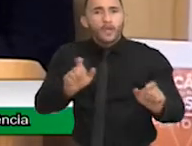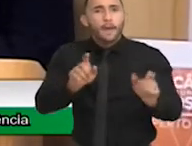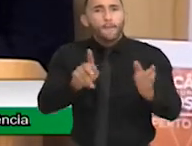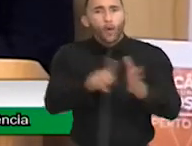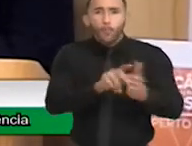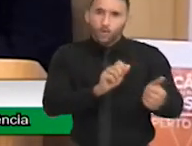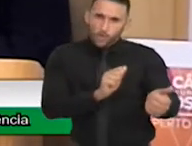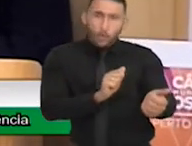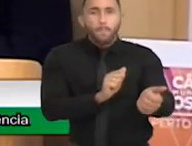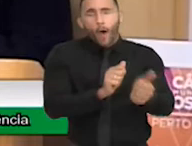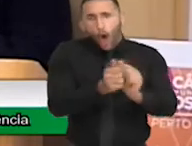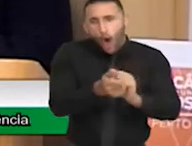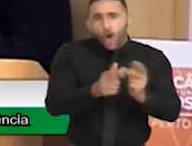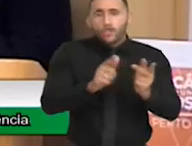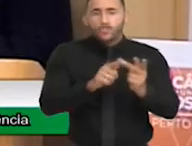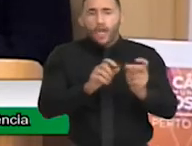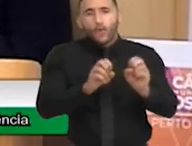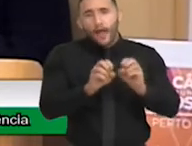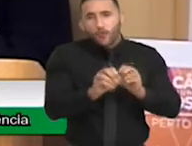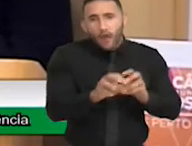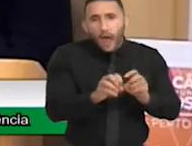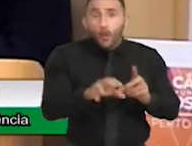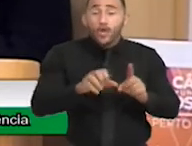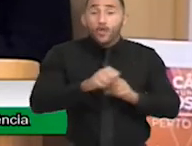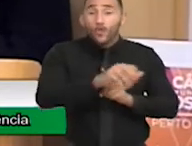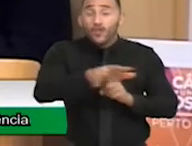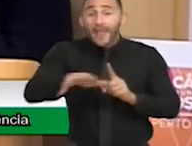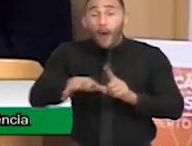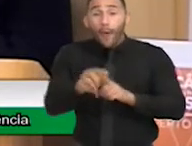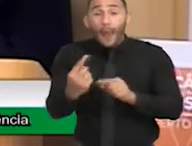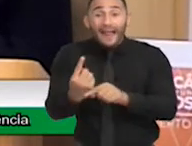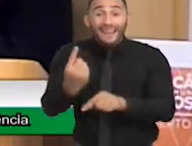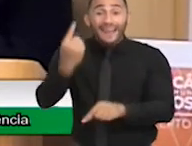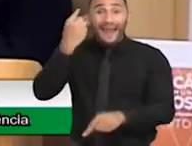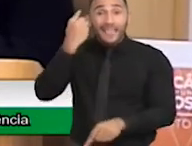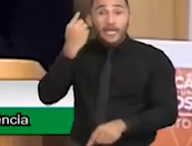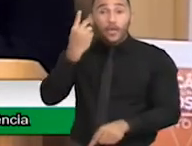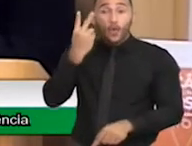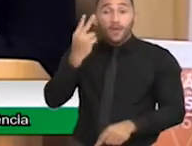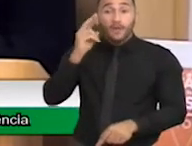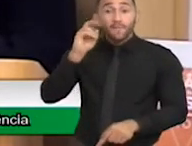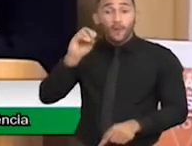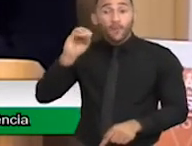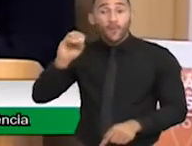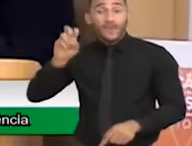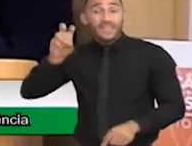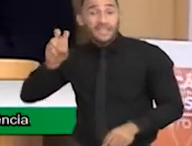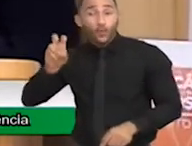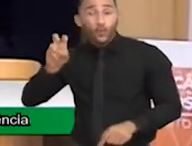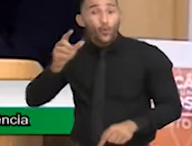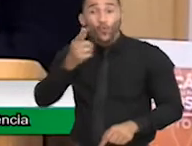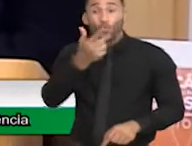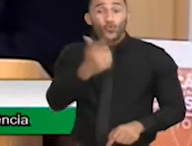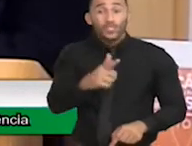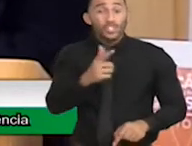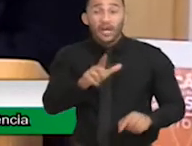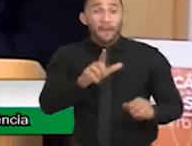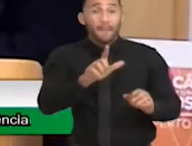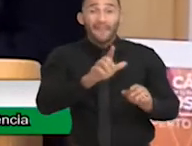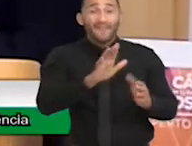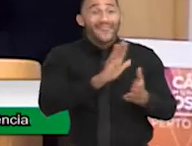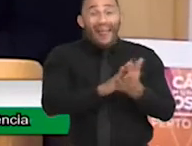educacional e social em 2005, que nem a LBI tinha, nem a Lei Berenice Piana.